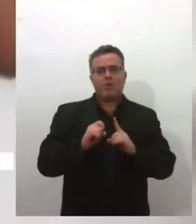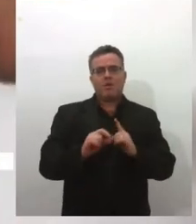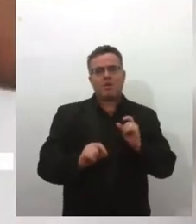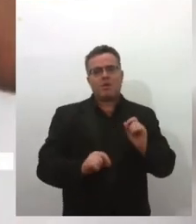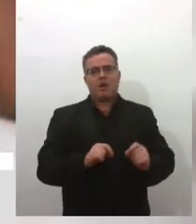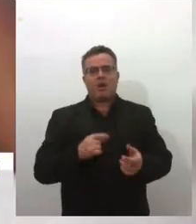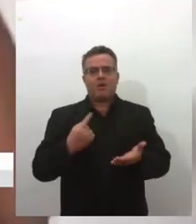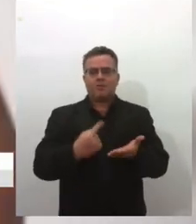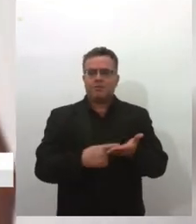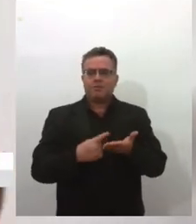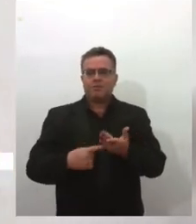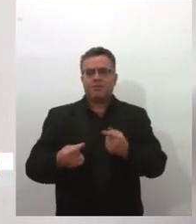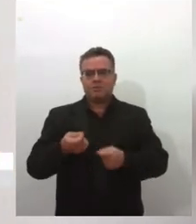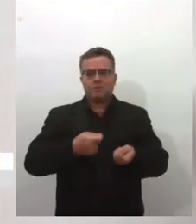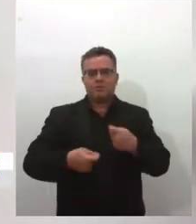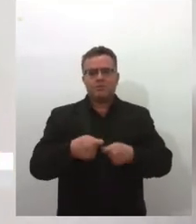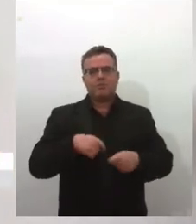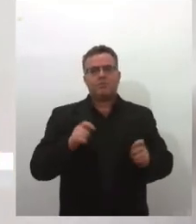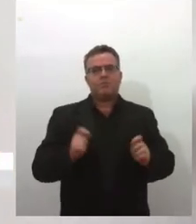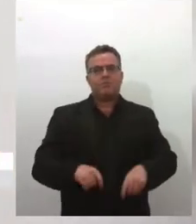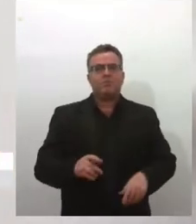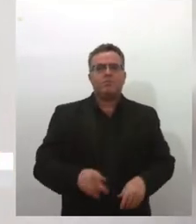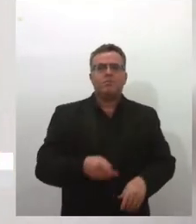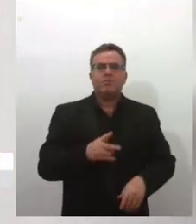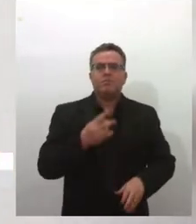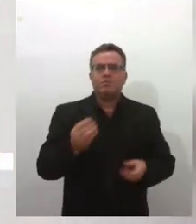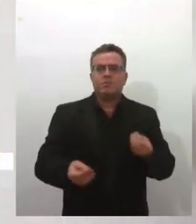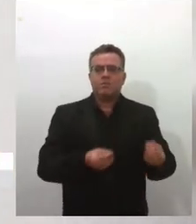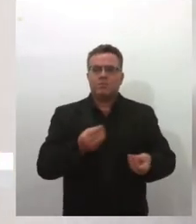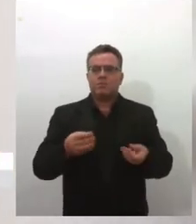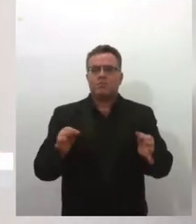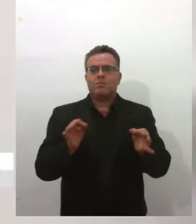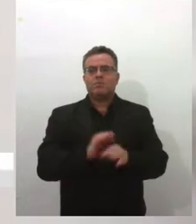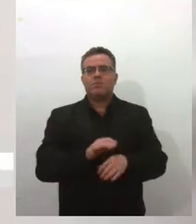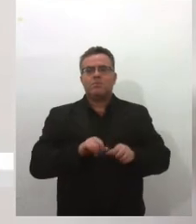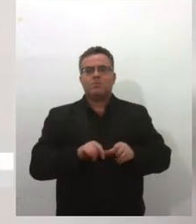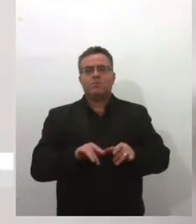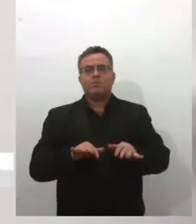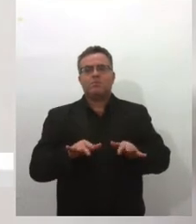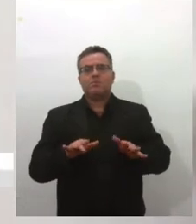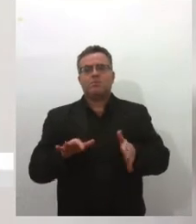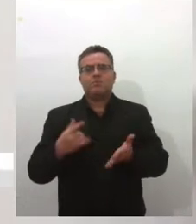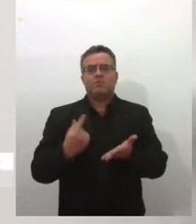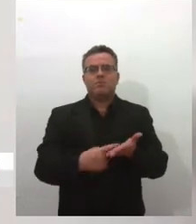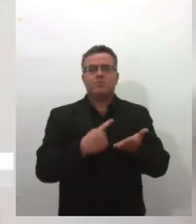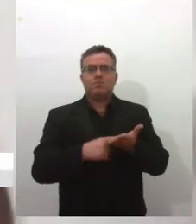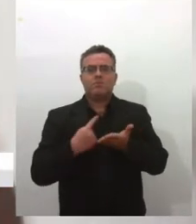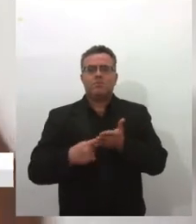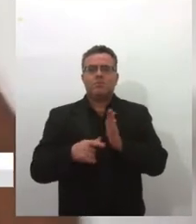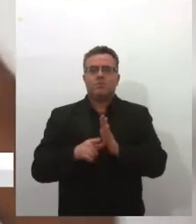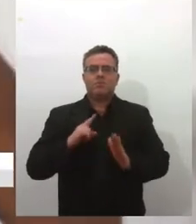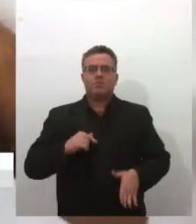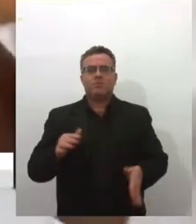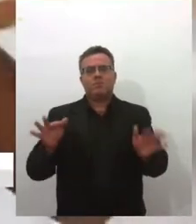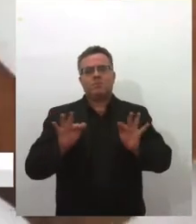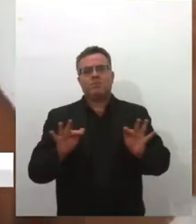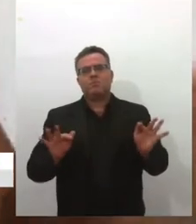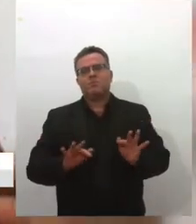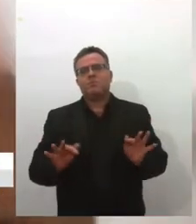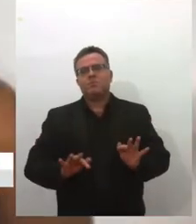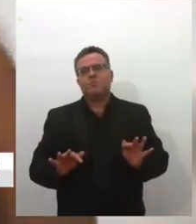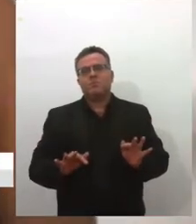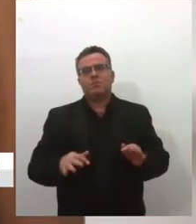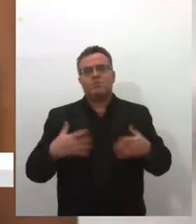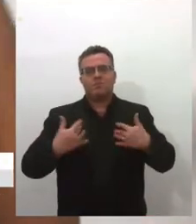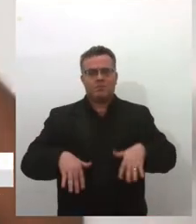impacto econômico, sabe? É uma dimensão, assim, na princípio, eu fiquei muito feliz, assim, e a proporção que isso